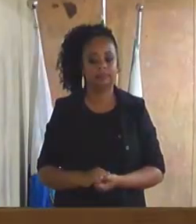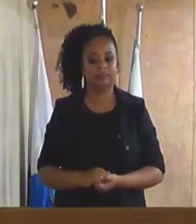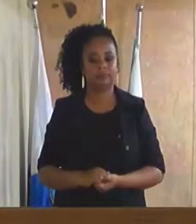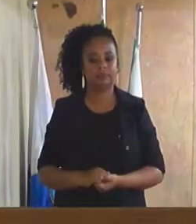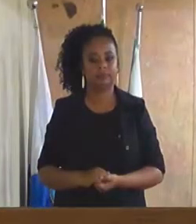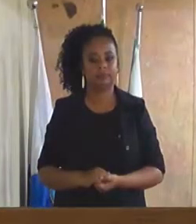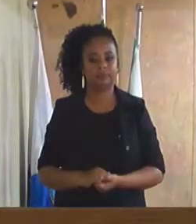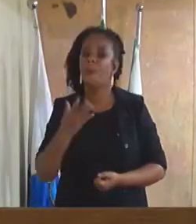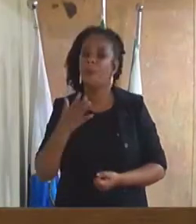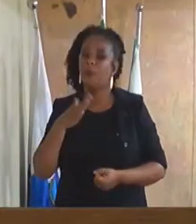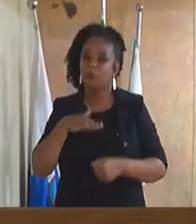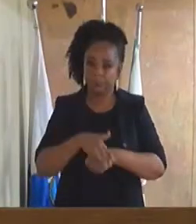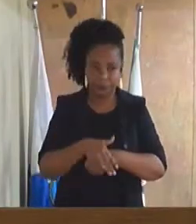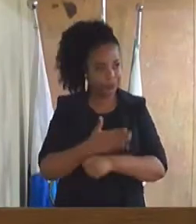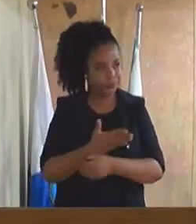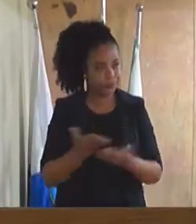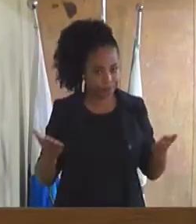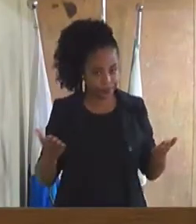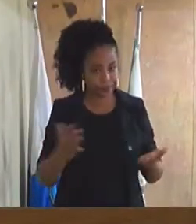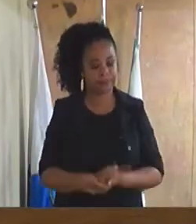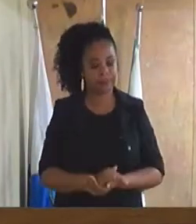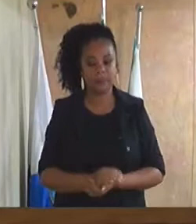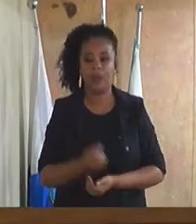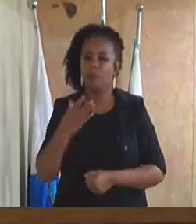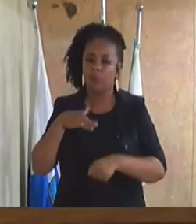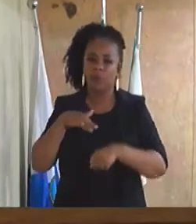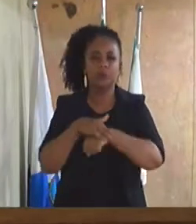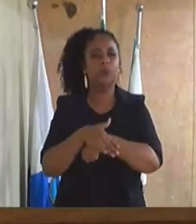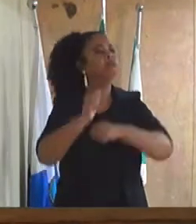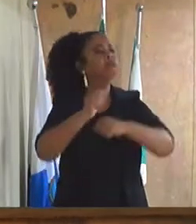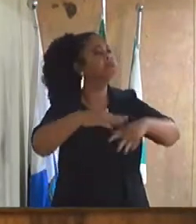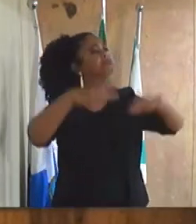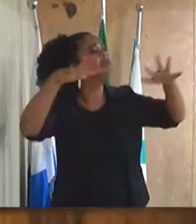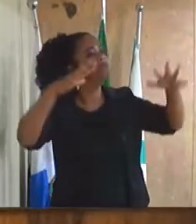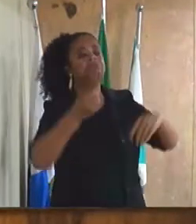Boa noite a todos. Boa noite a todos aí da galeria.